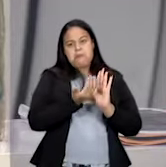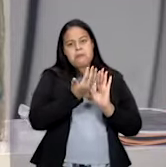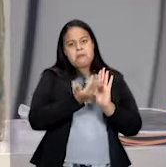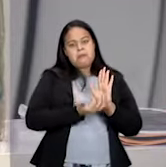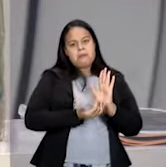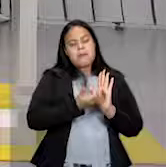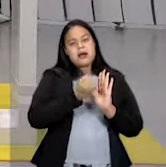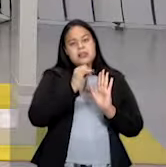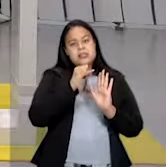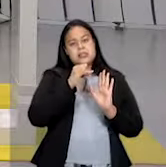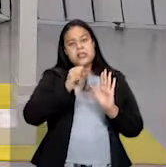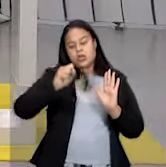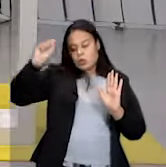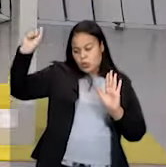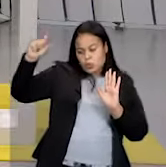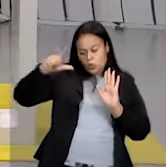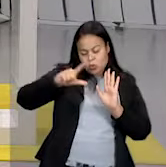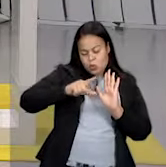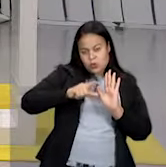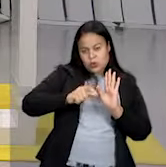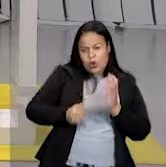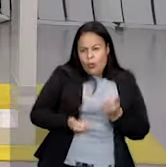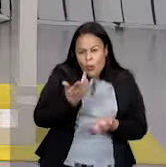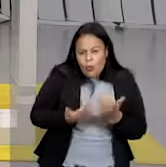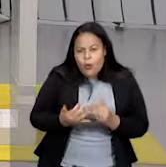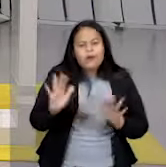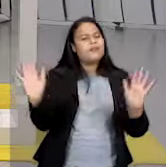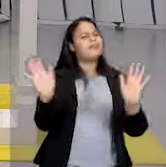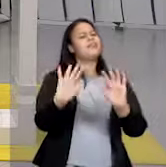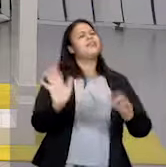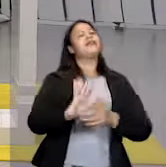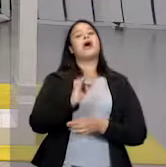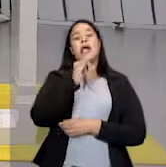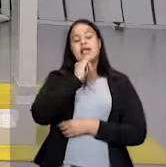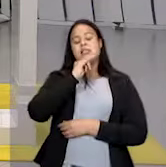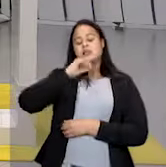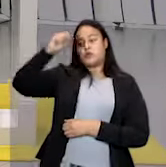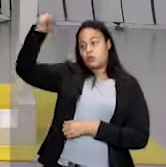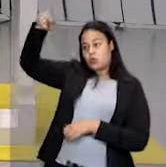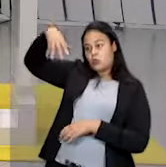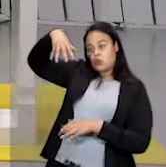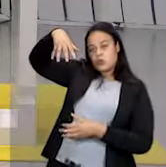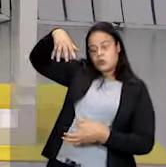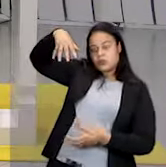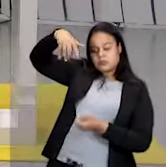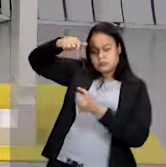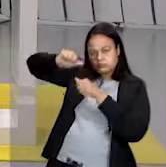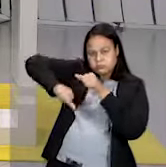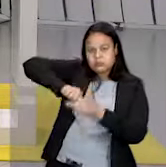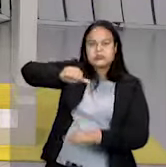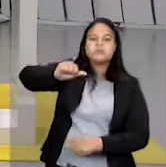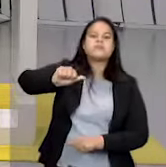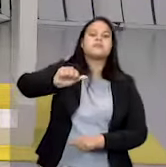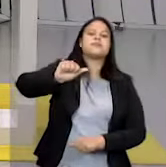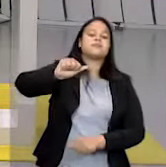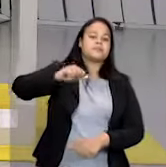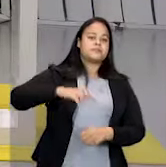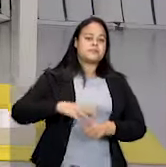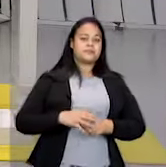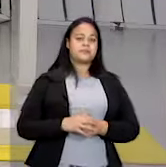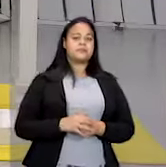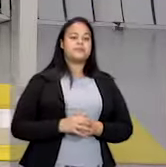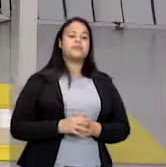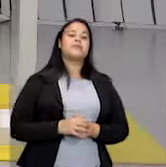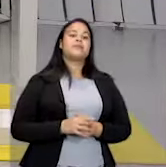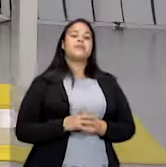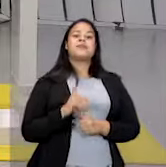exposição da luz. Não é queimar de pegar fogo não, tá? Vou explicar para vocês isso aí. Aí, o acontece? Isso aqui eu